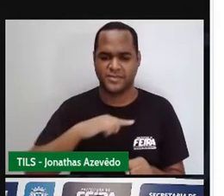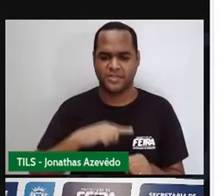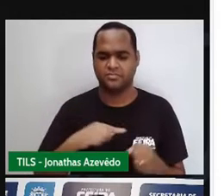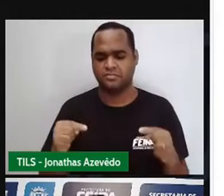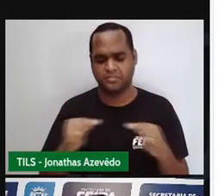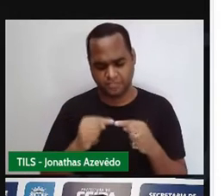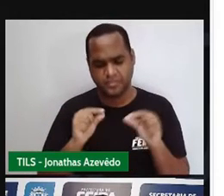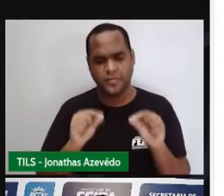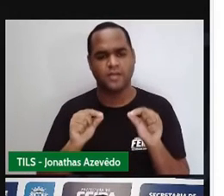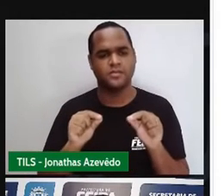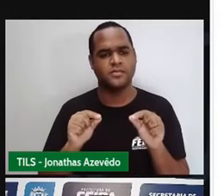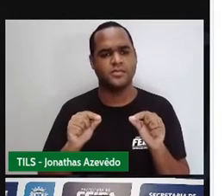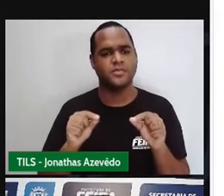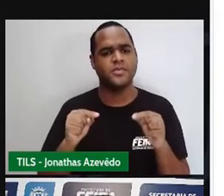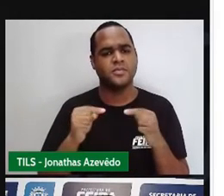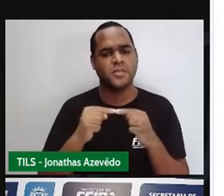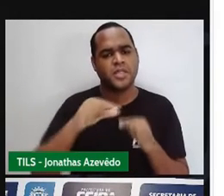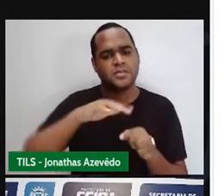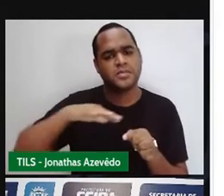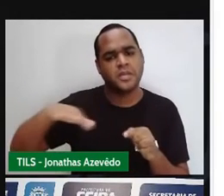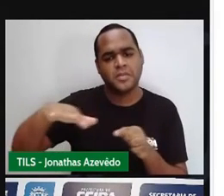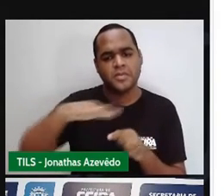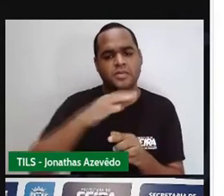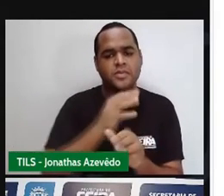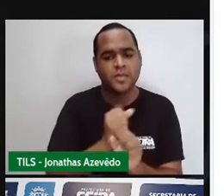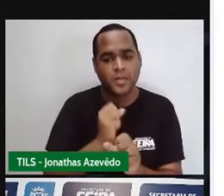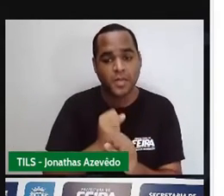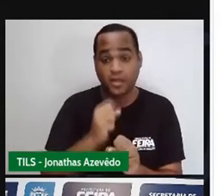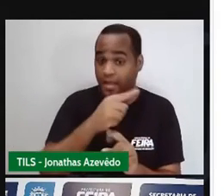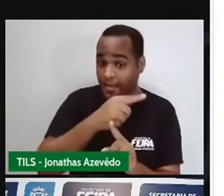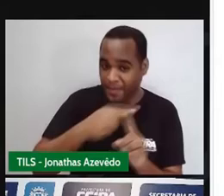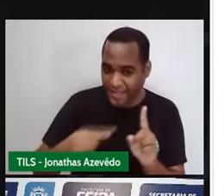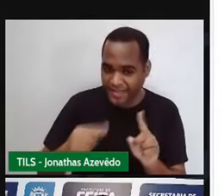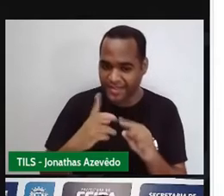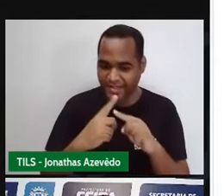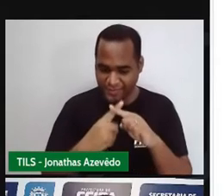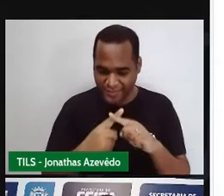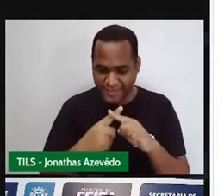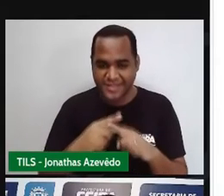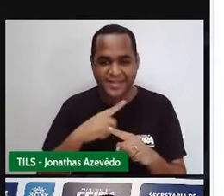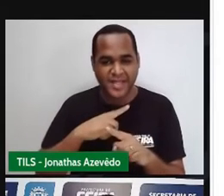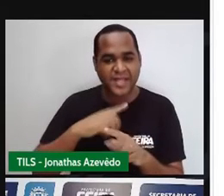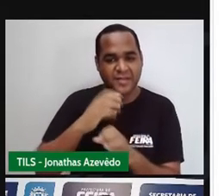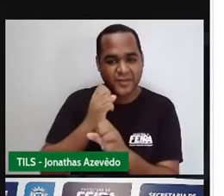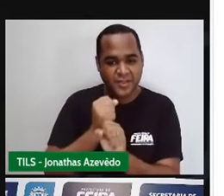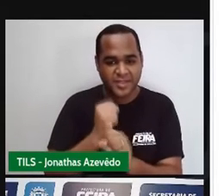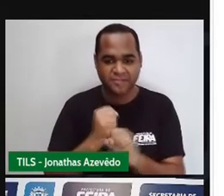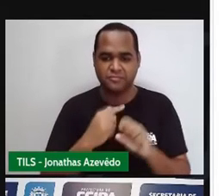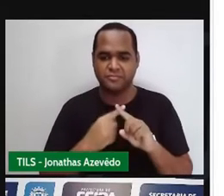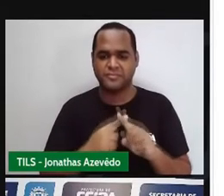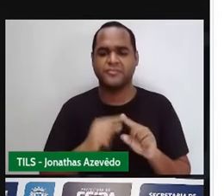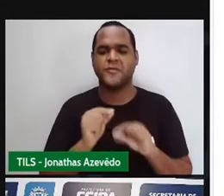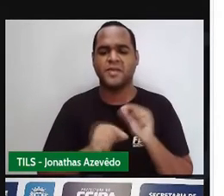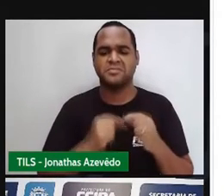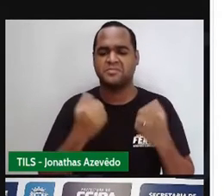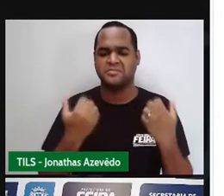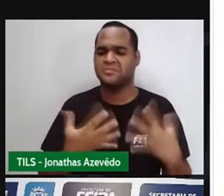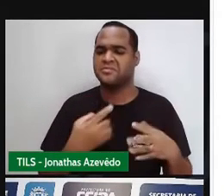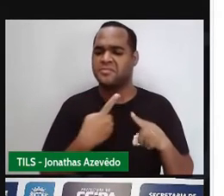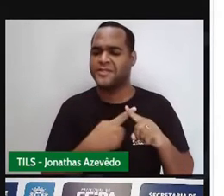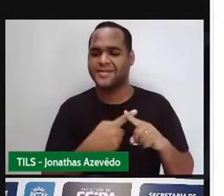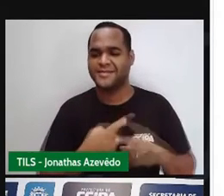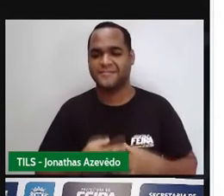jeito? Que jeito? Metade da multiplicação do comprimento pela altura. Por que que vai ficar assim?